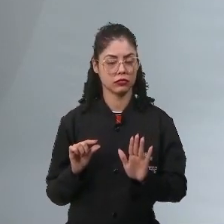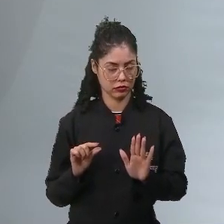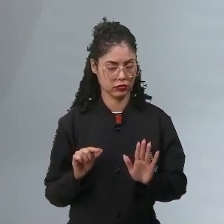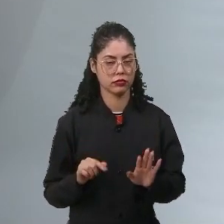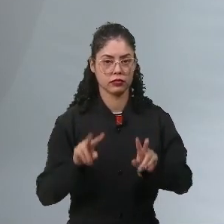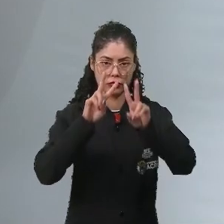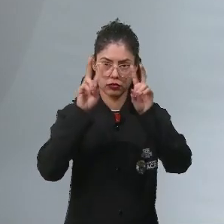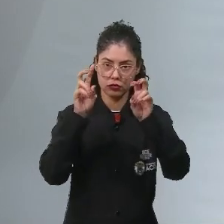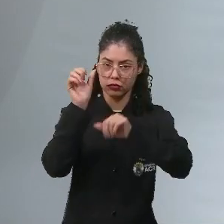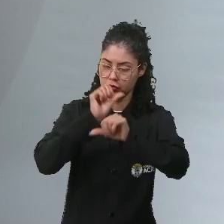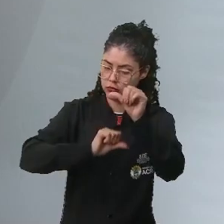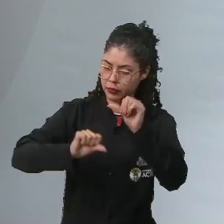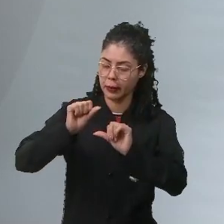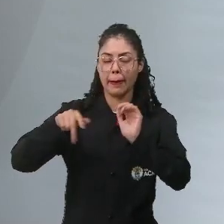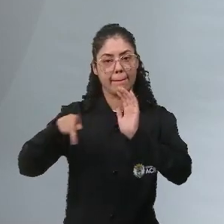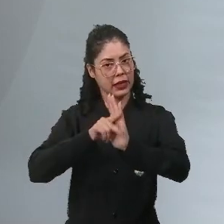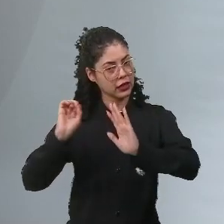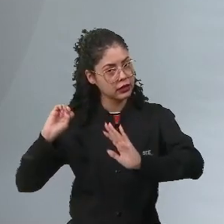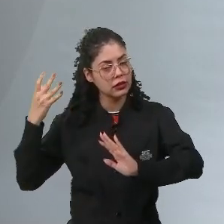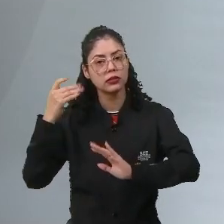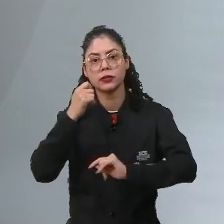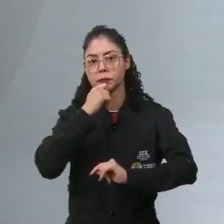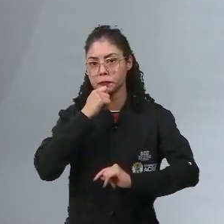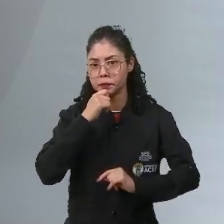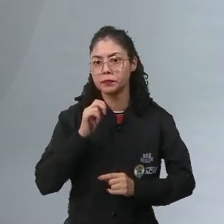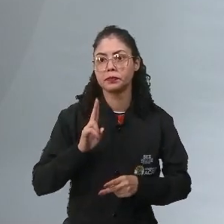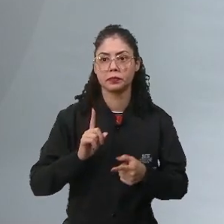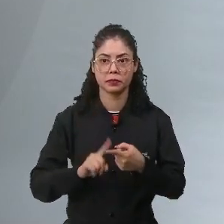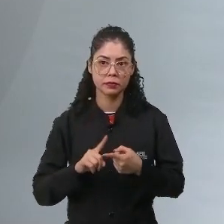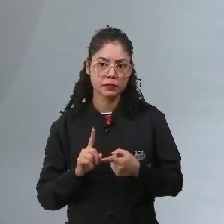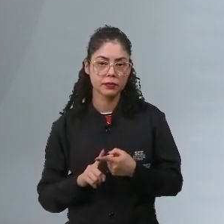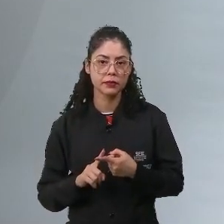essa transformação que vai acontecer por conta